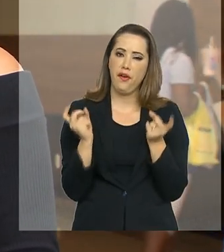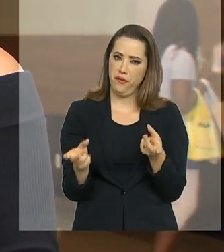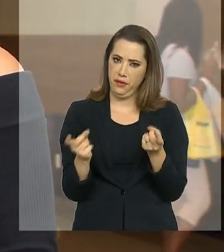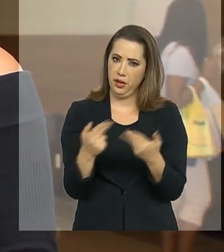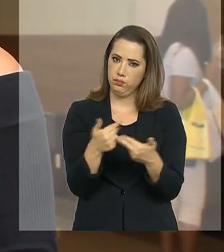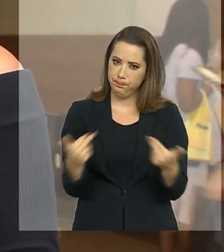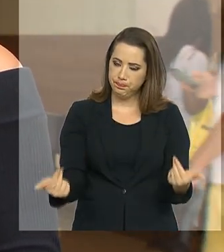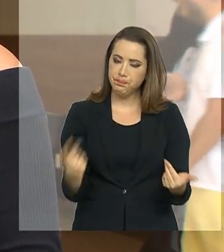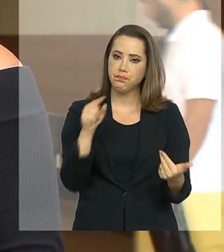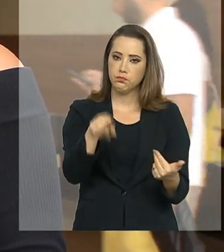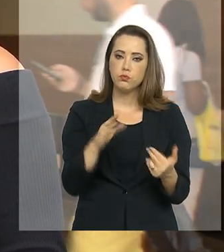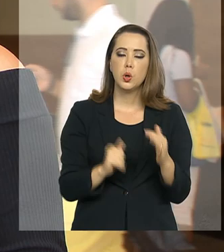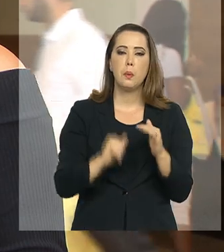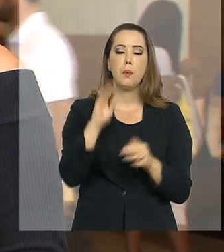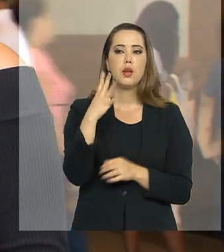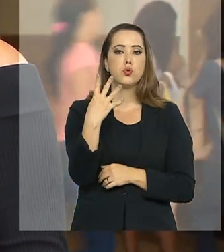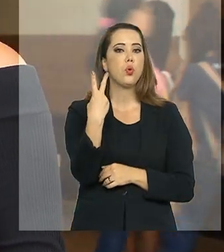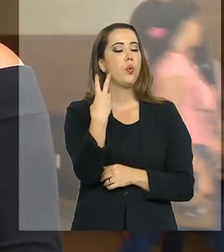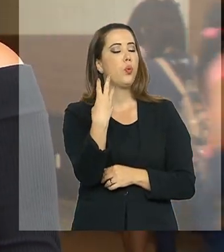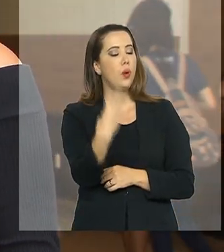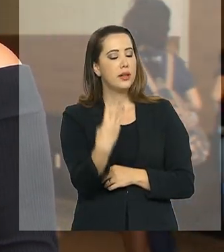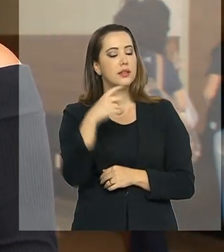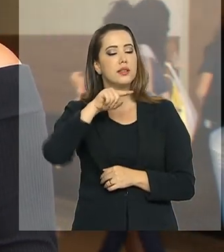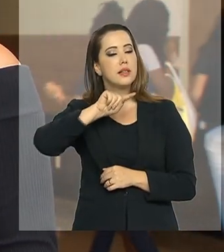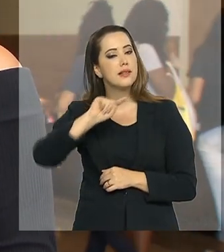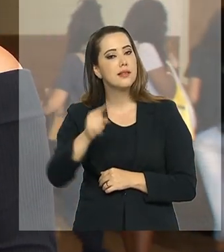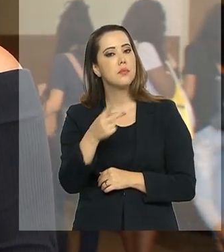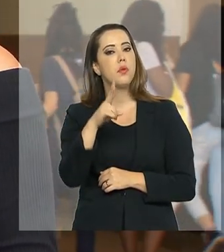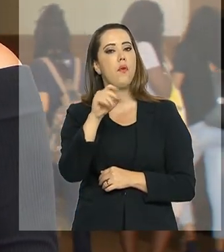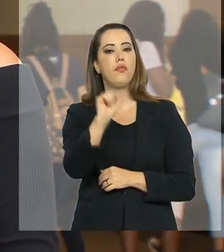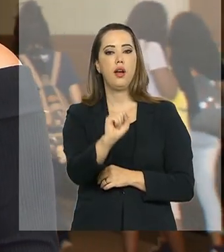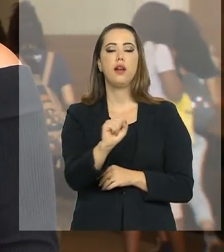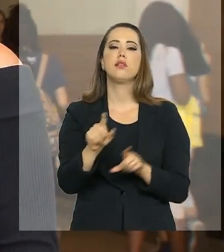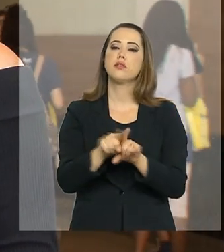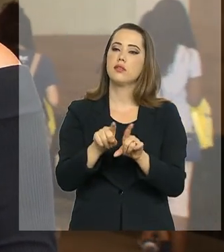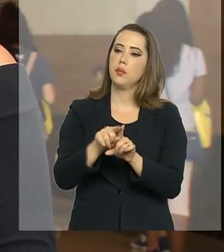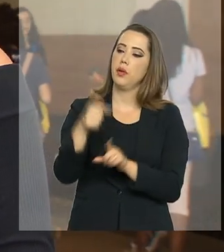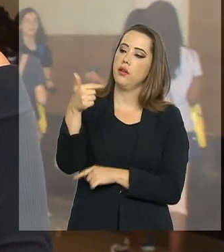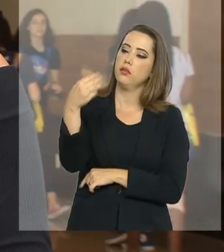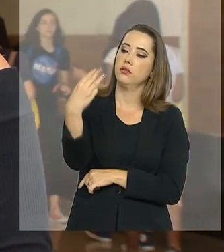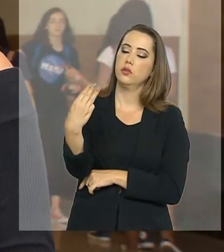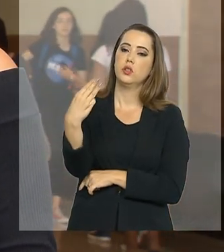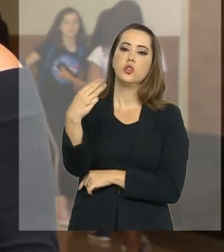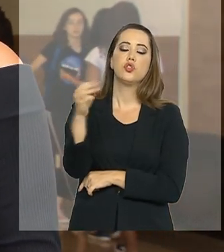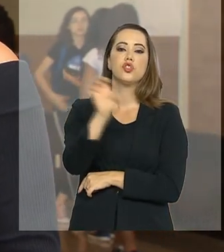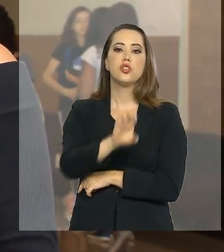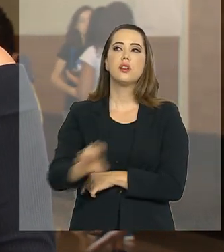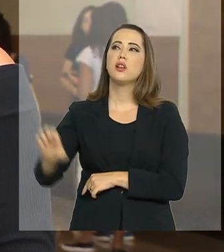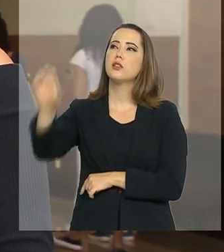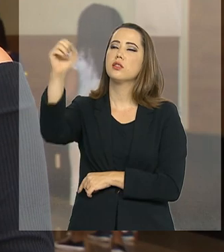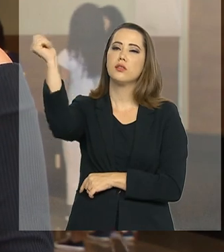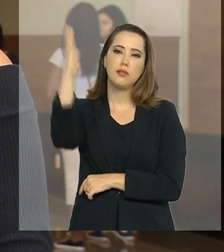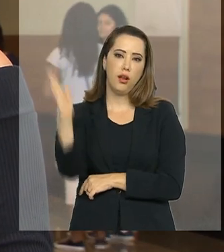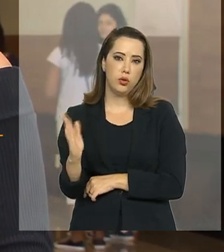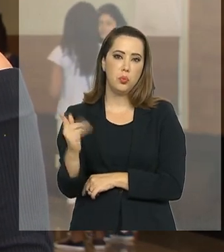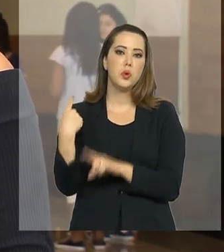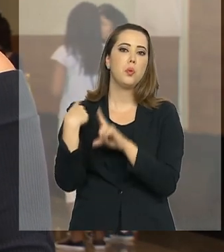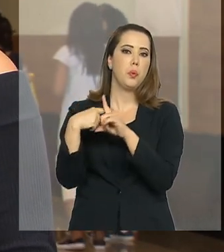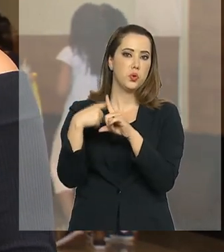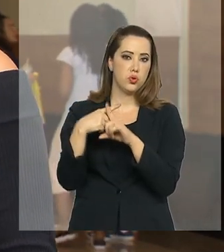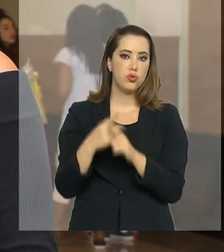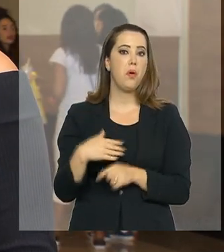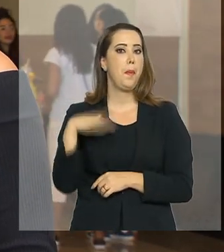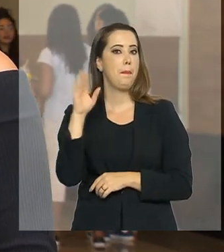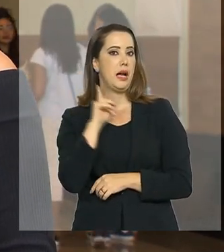mais de 43 mil vagas. E 23 estados tiveram saldo positivo, com destaque para Minas